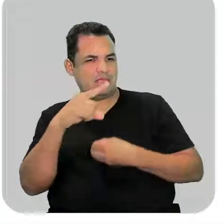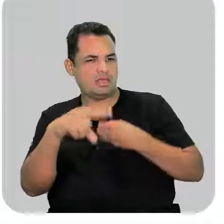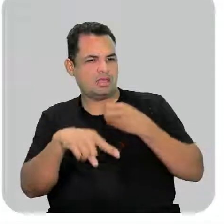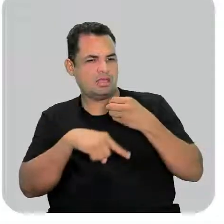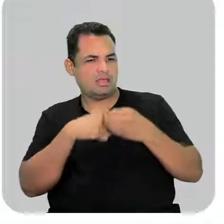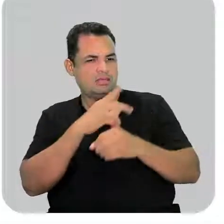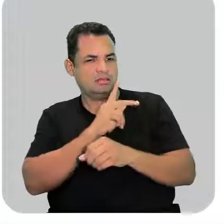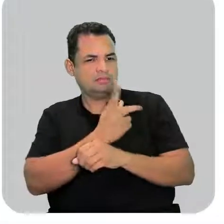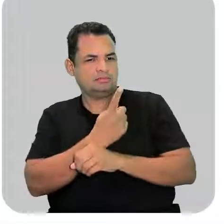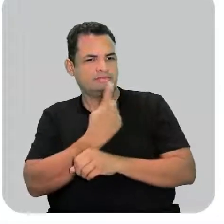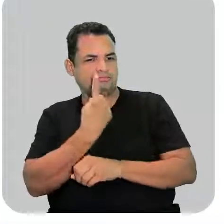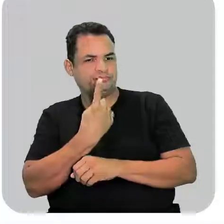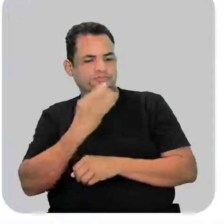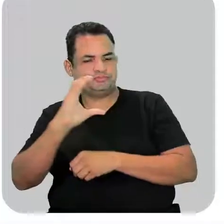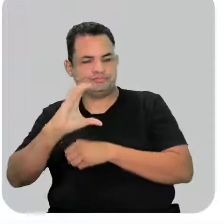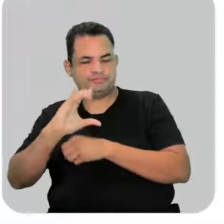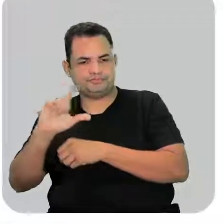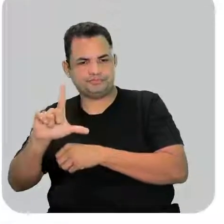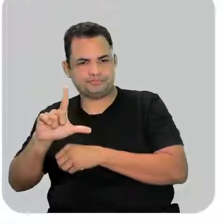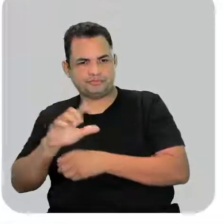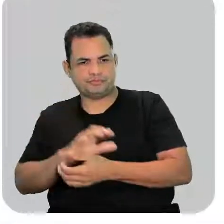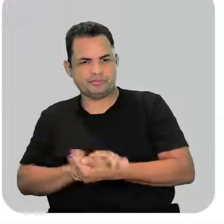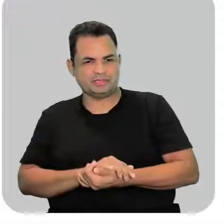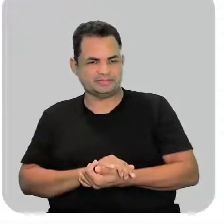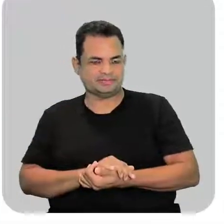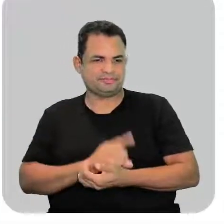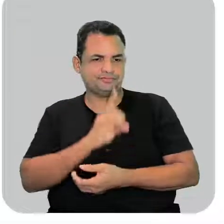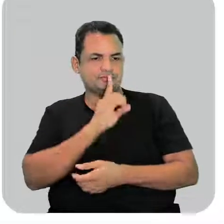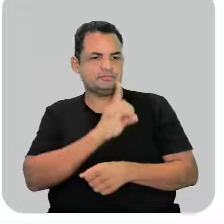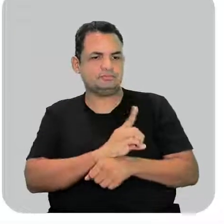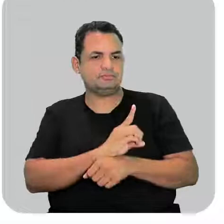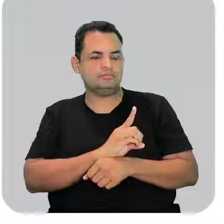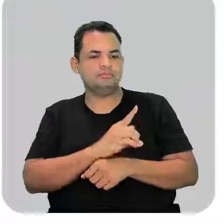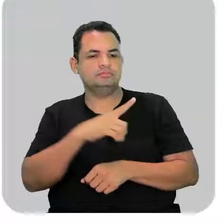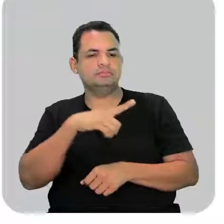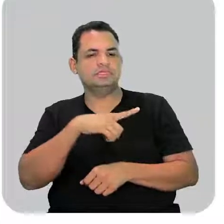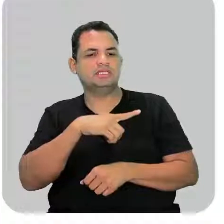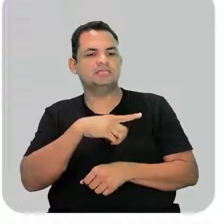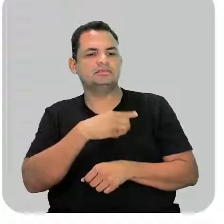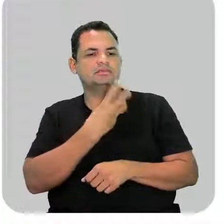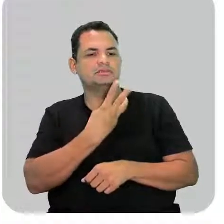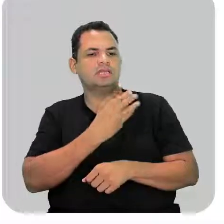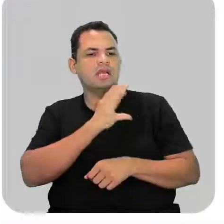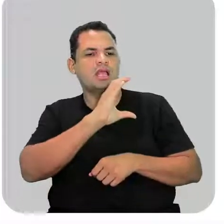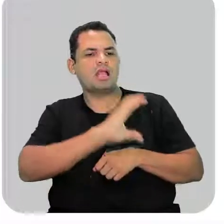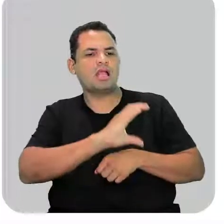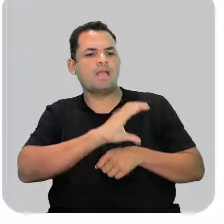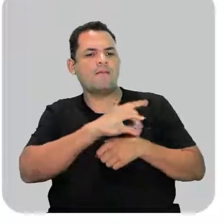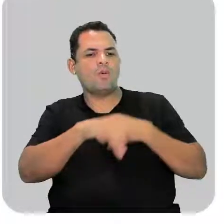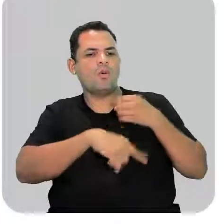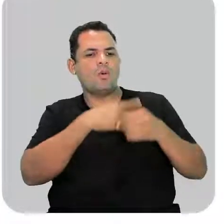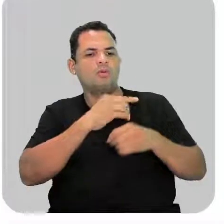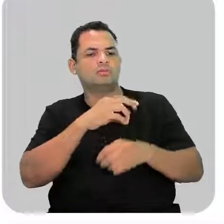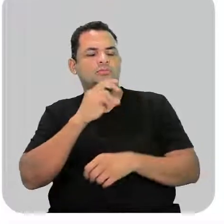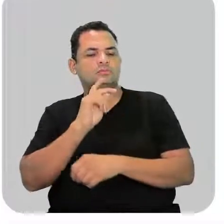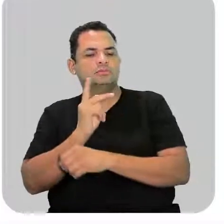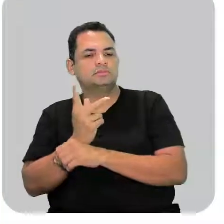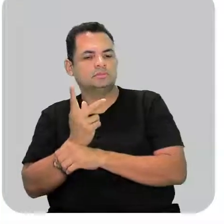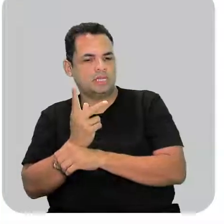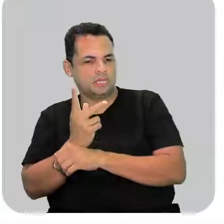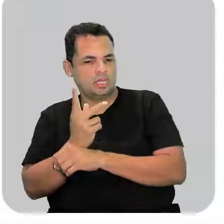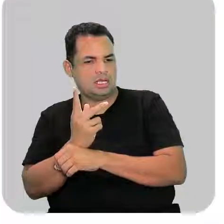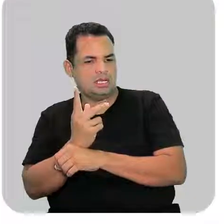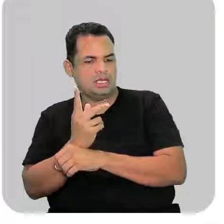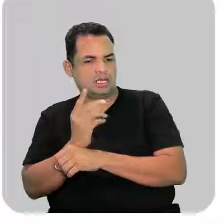Está errado. Na letra D, ele diz que tem três átomos de carbono, sete átomos de